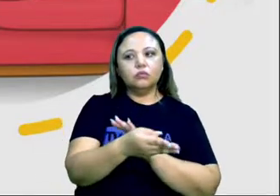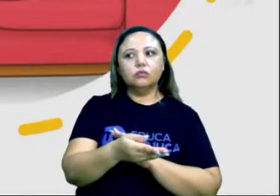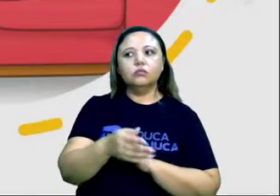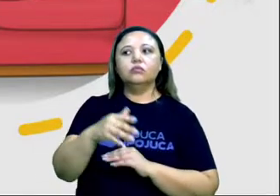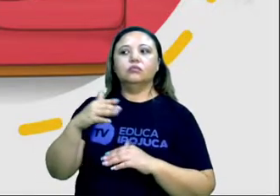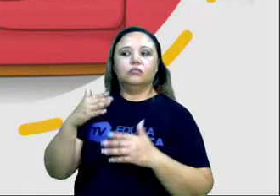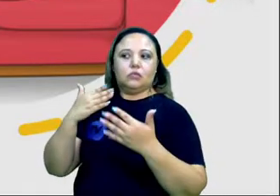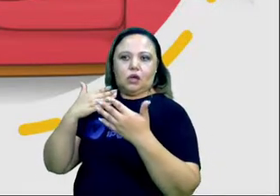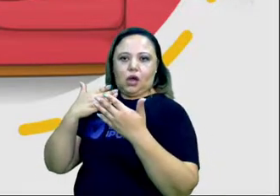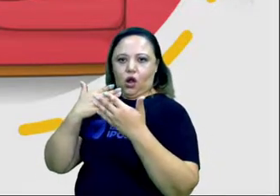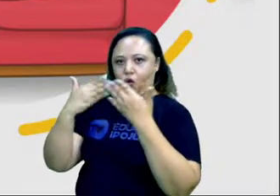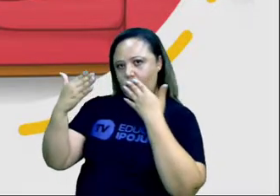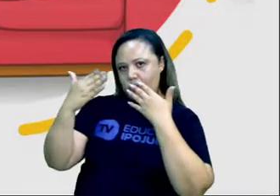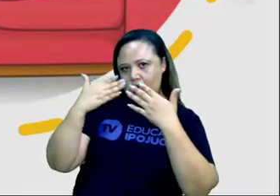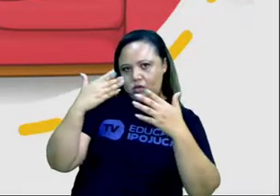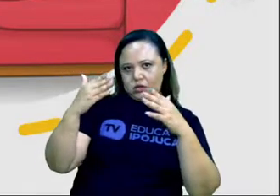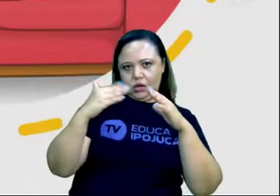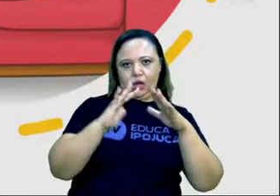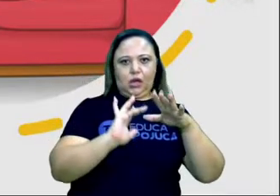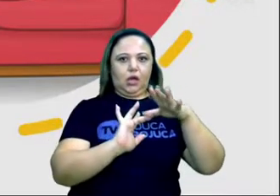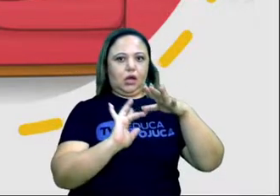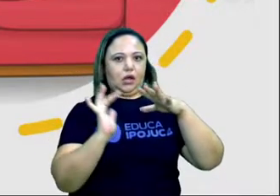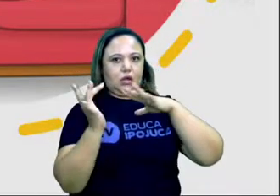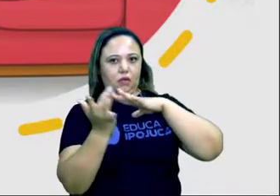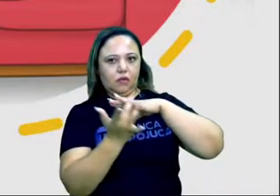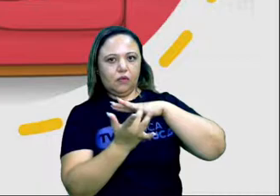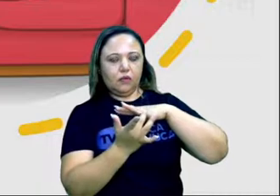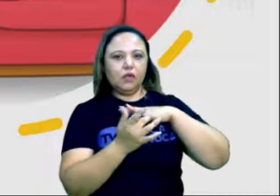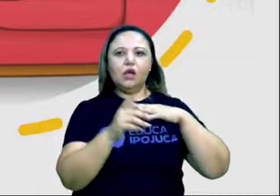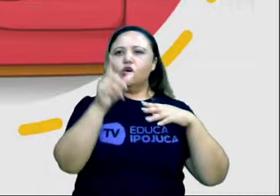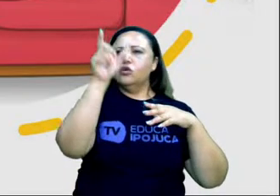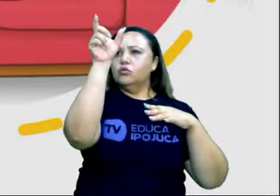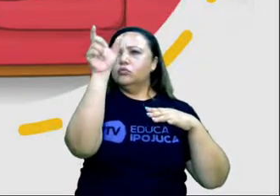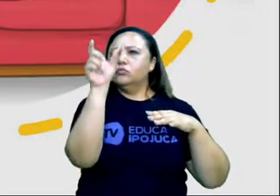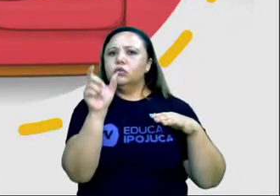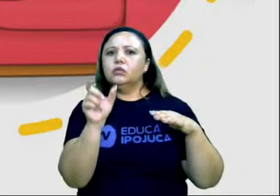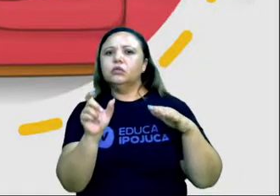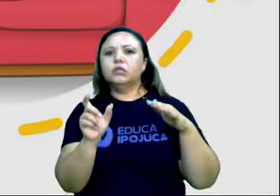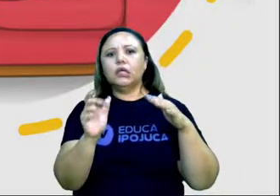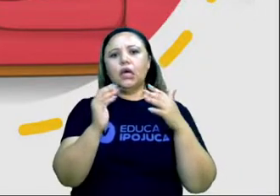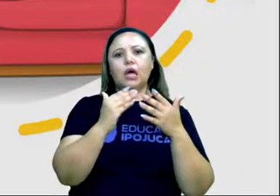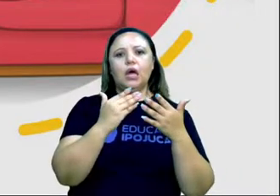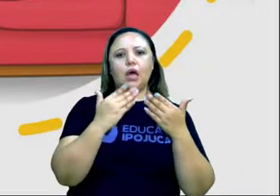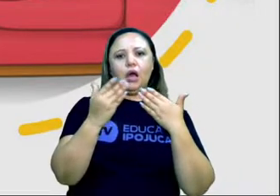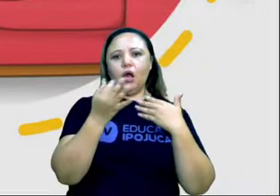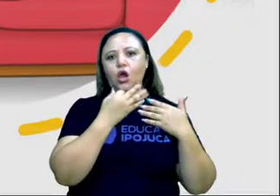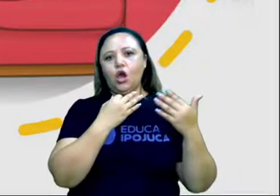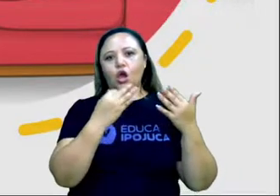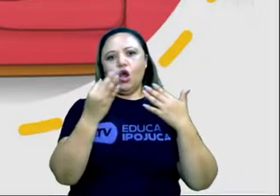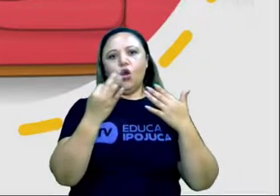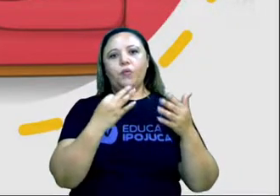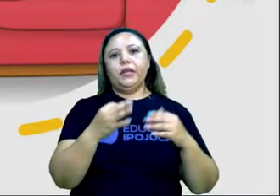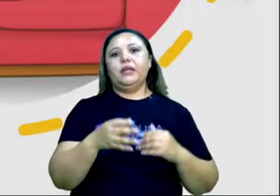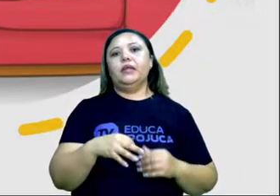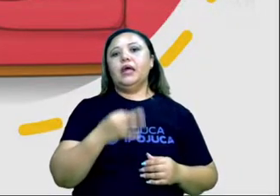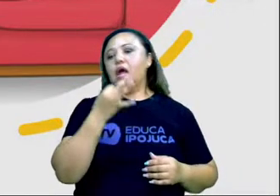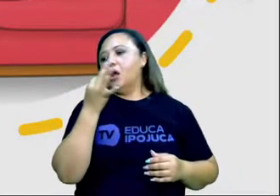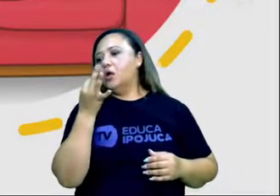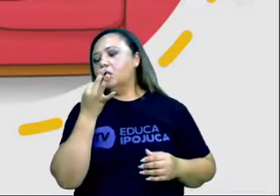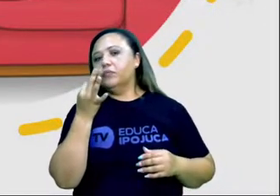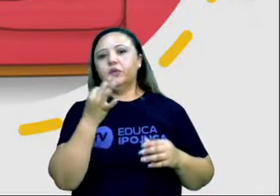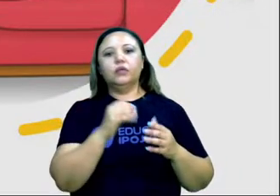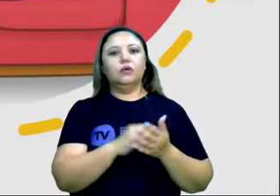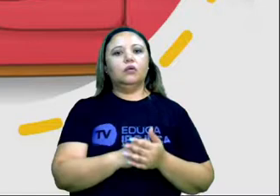amigos nas redes sociais? Os comentários que vocês fazem são na maioria das vezes comentários positivos ou